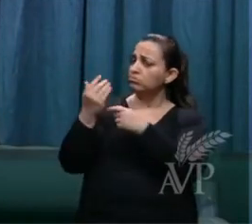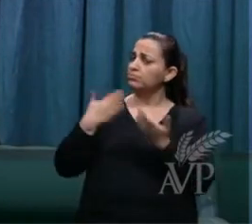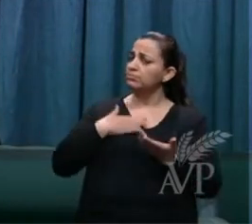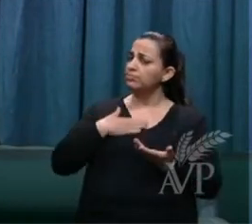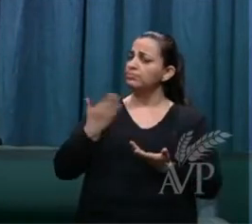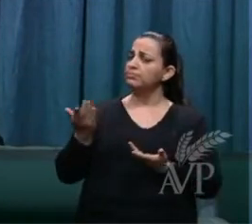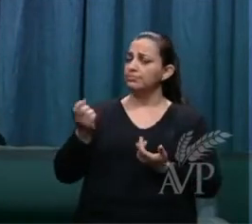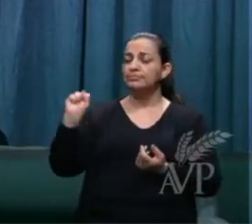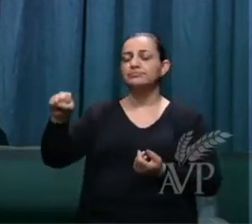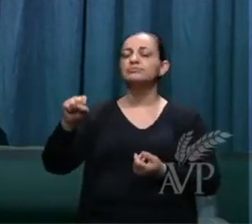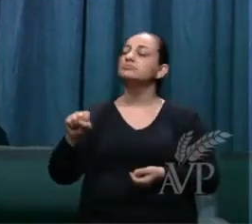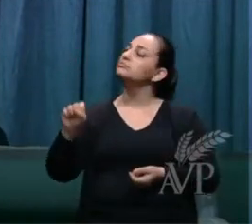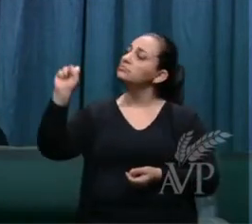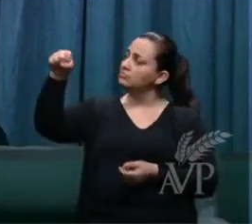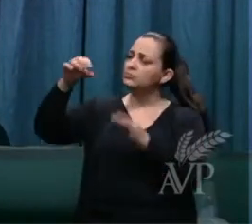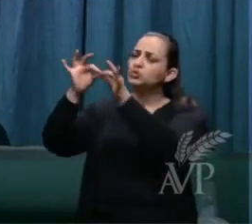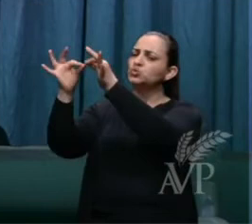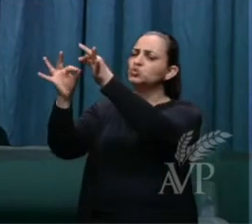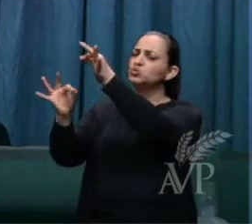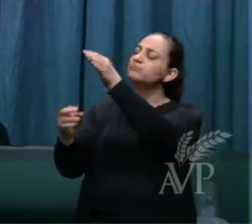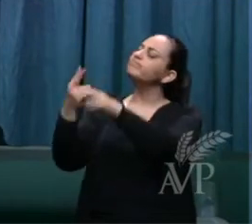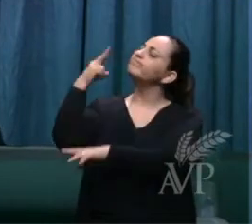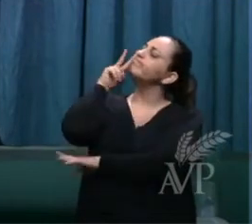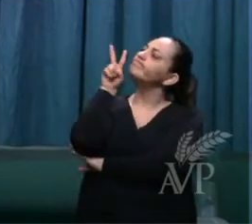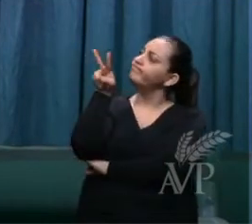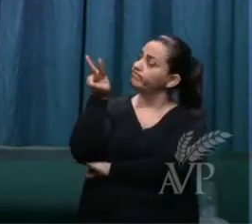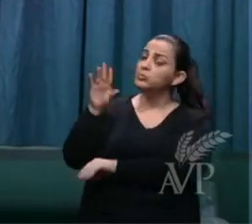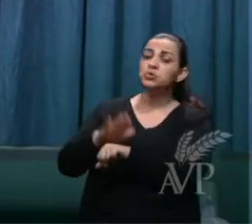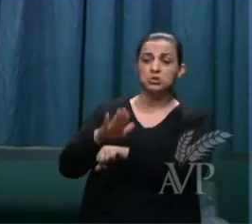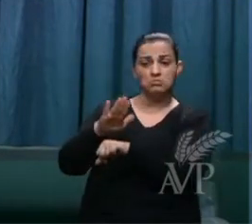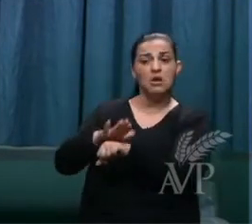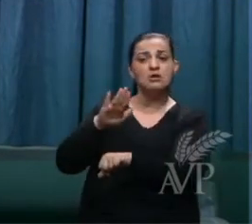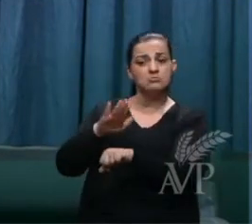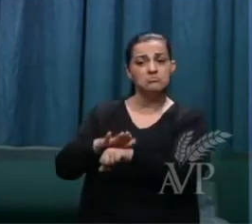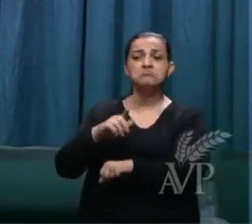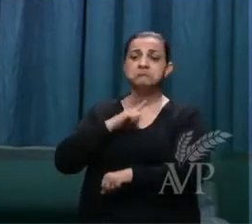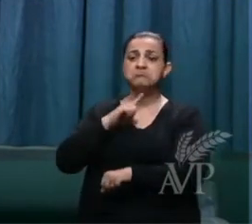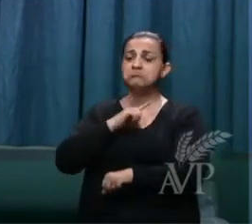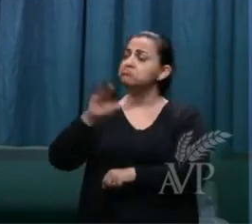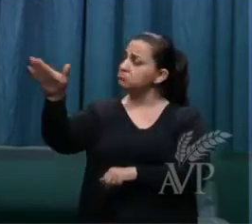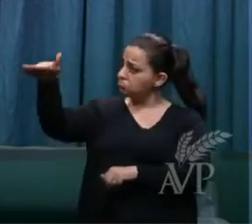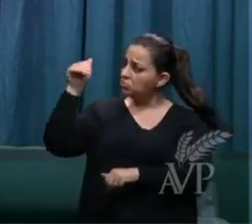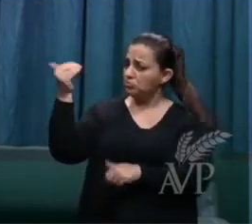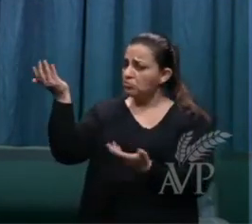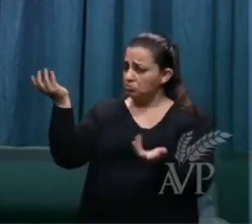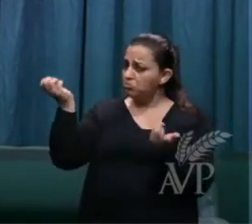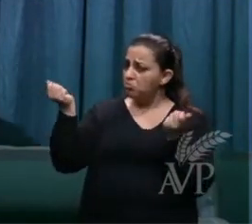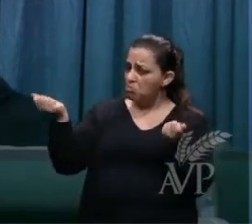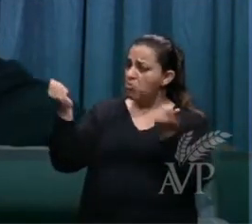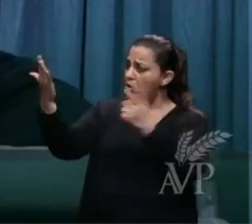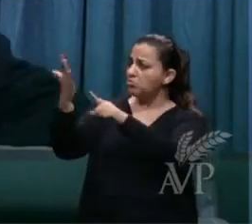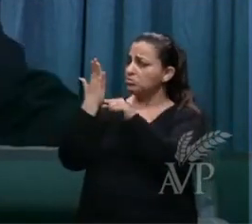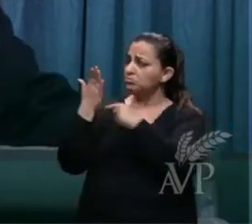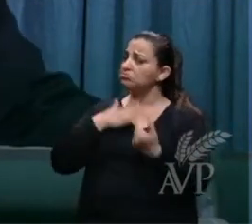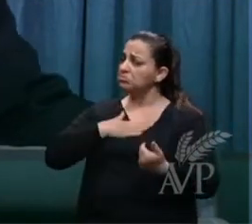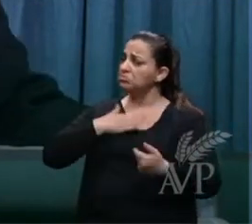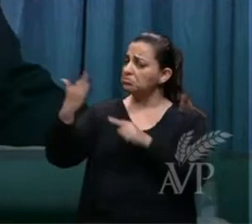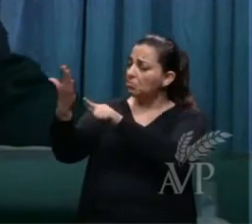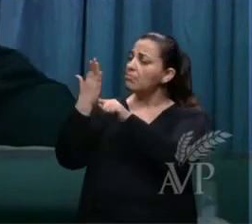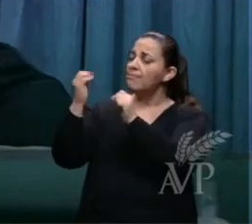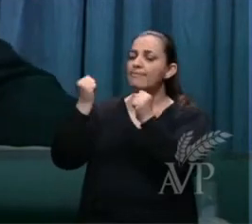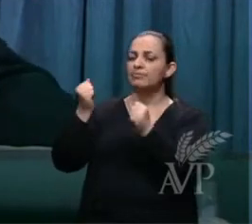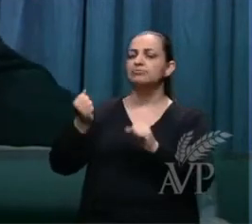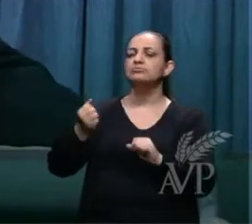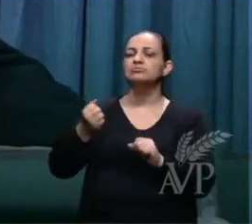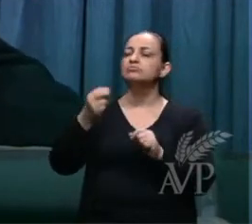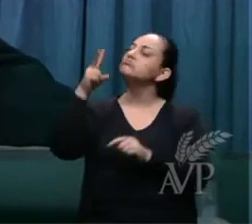são são meus tem mais Lutero olhou daí ele deu o